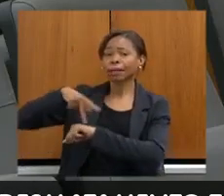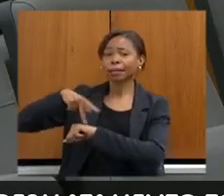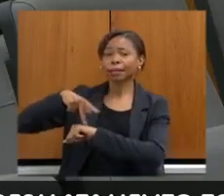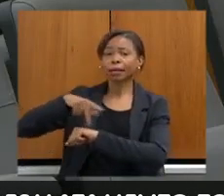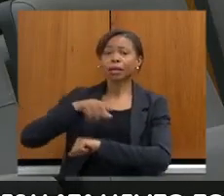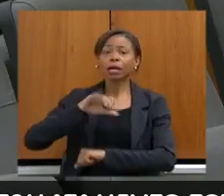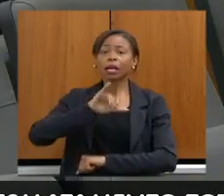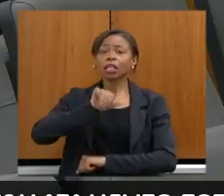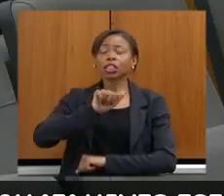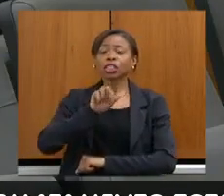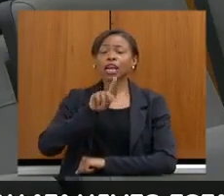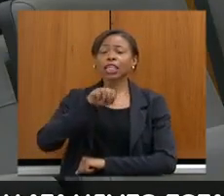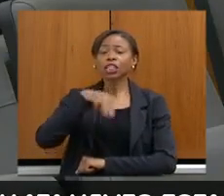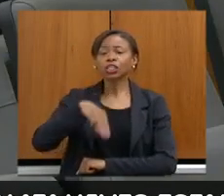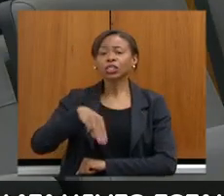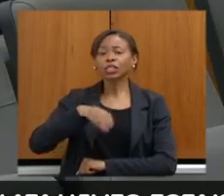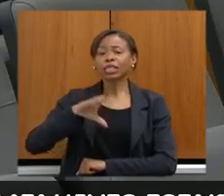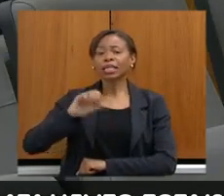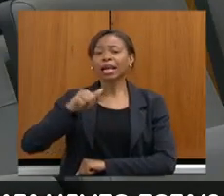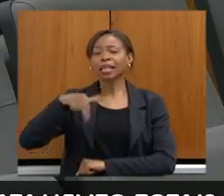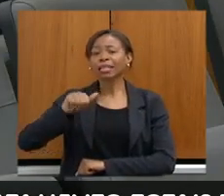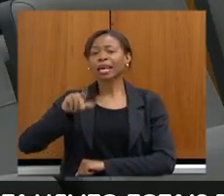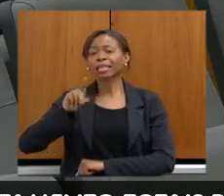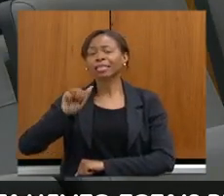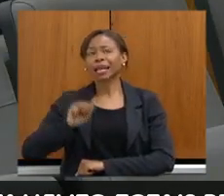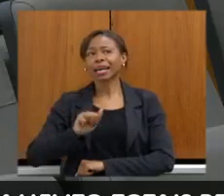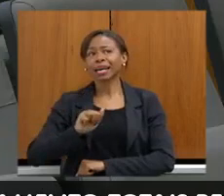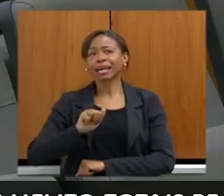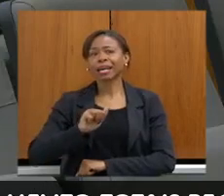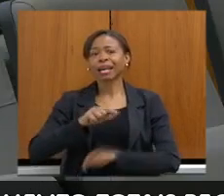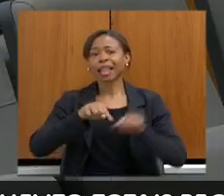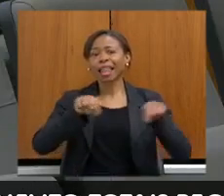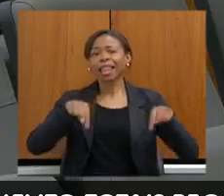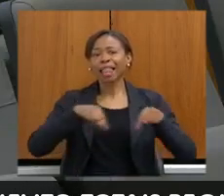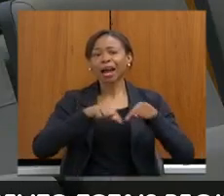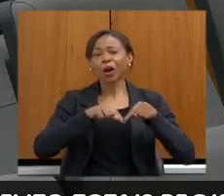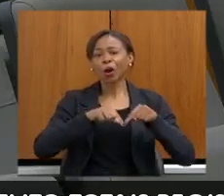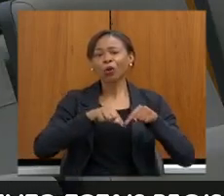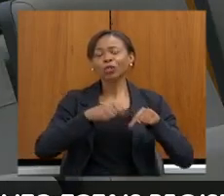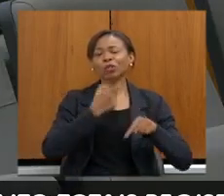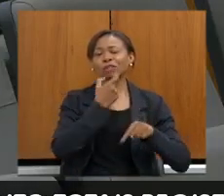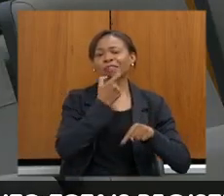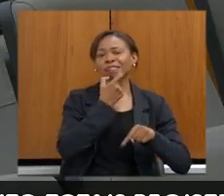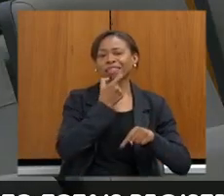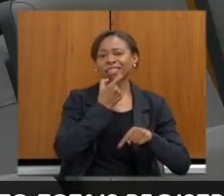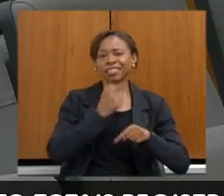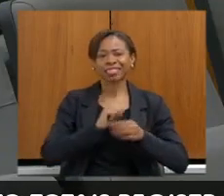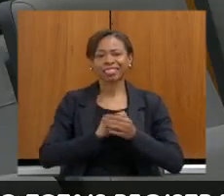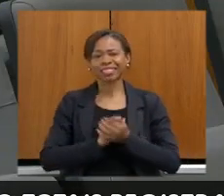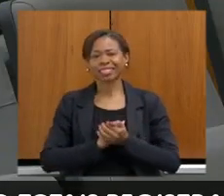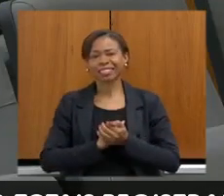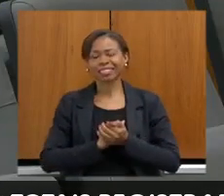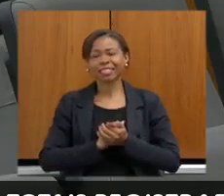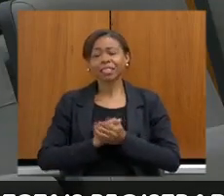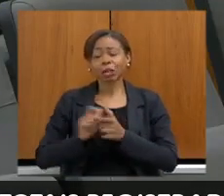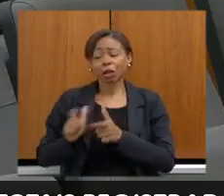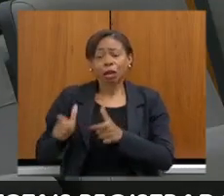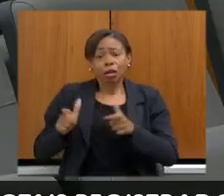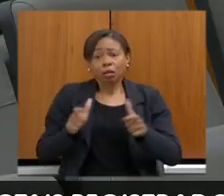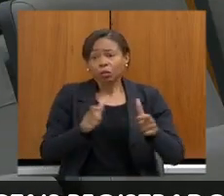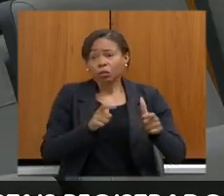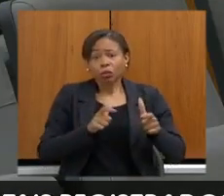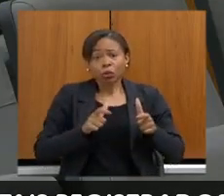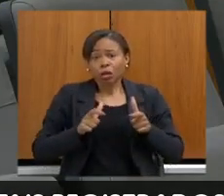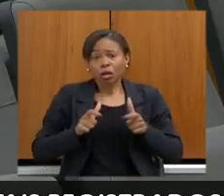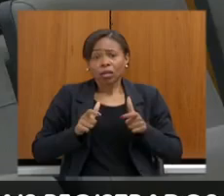é a Lagoa dos Ingleses, é a Anglo Gold Mineração. Esse modelo já